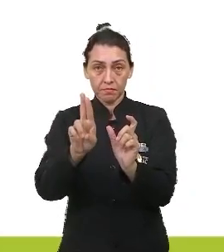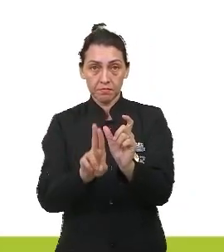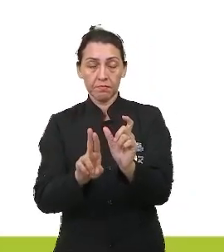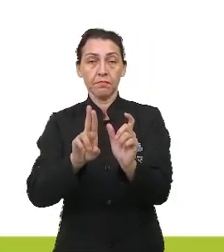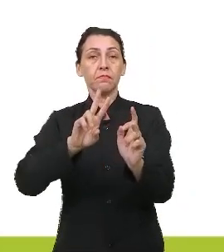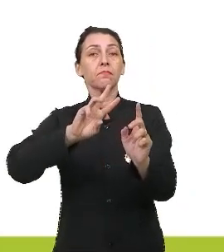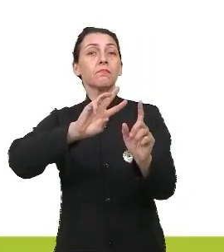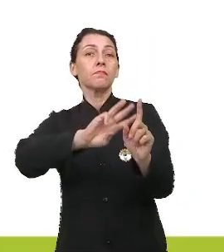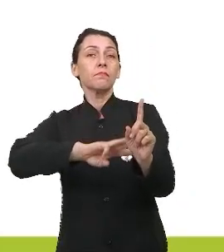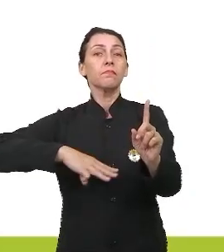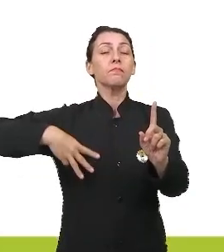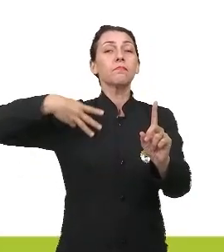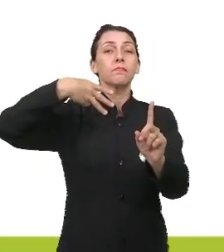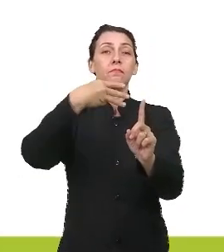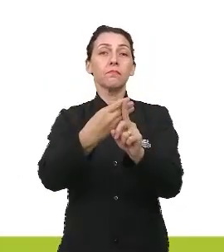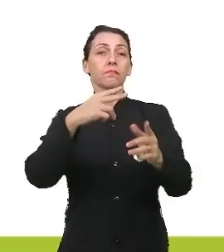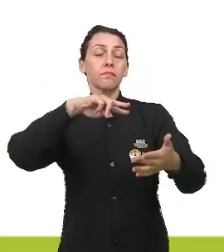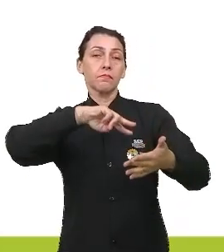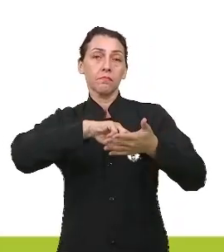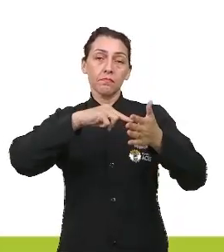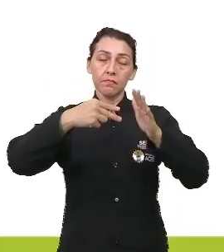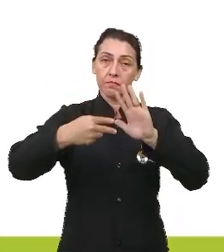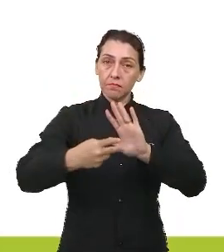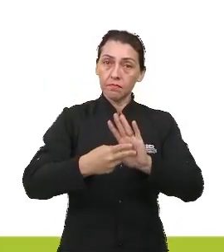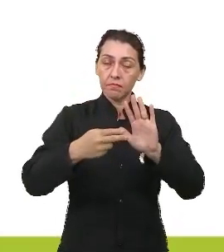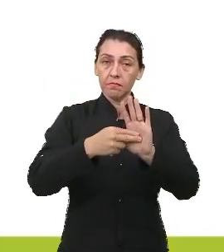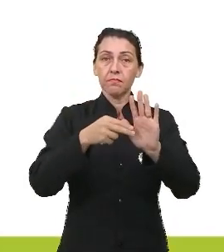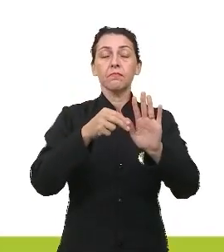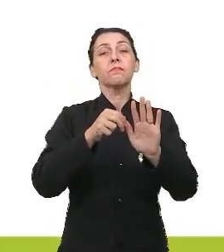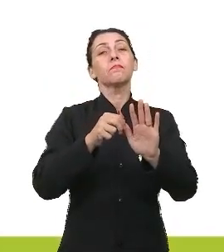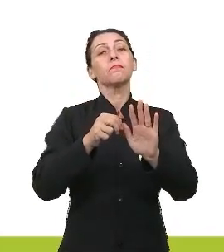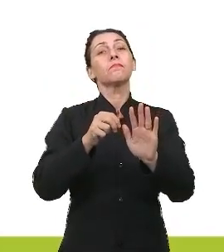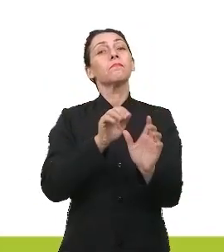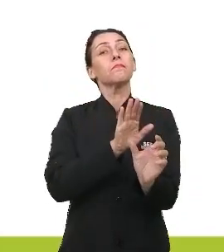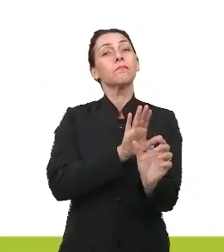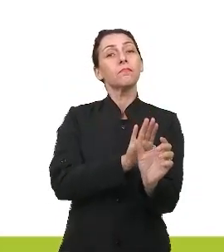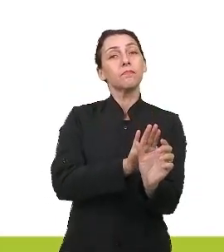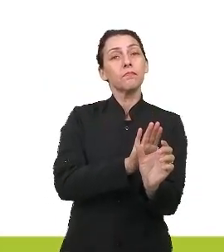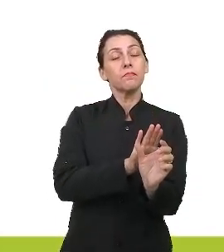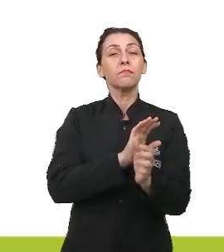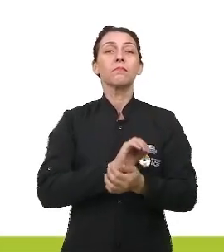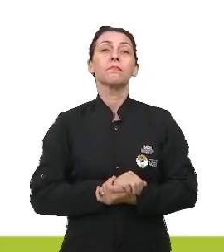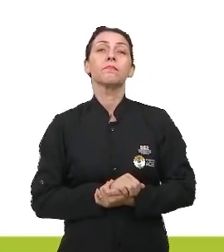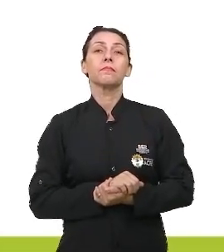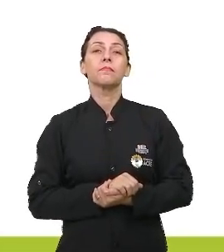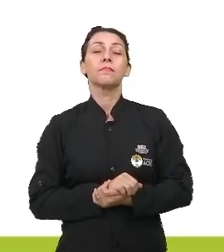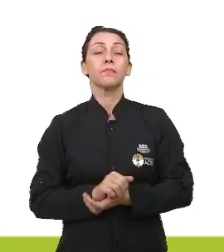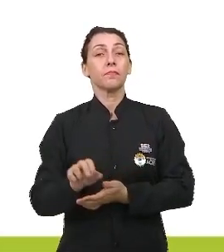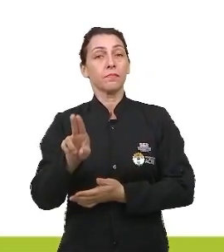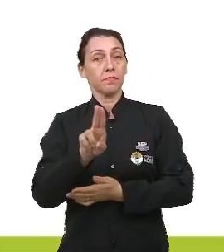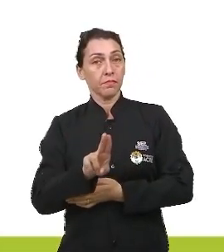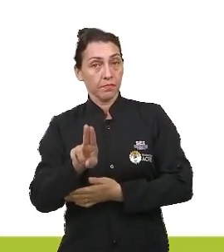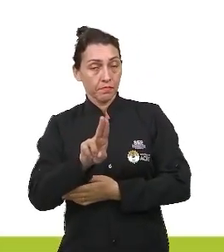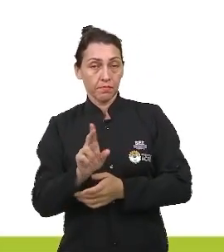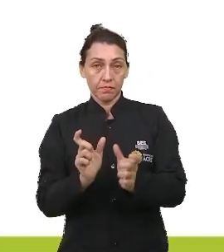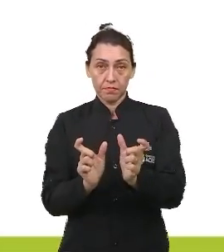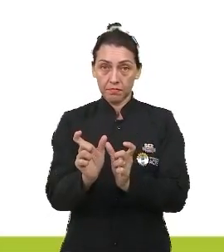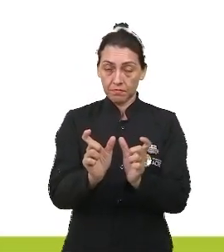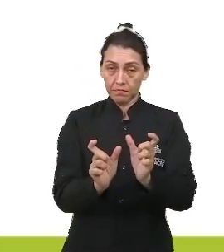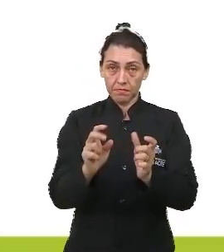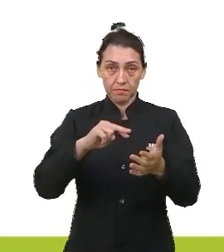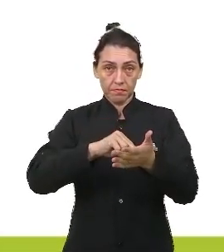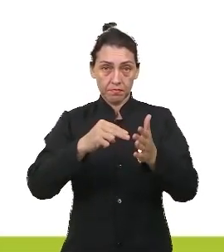multiplicando seu sentido através da conotação. Ou seja, é usar as palavras em